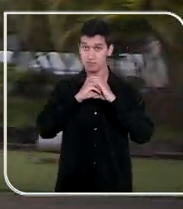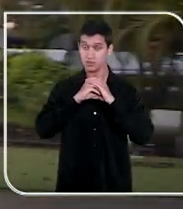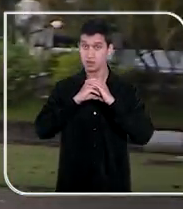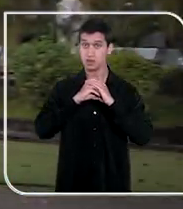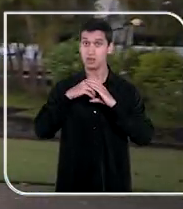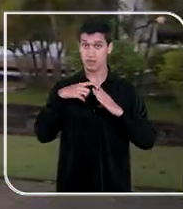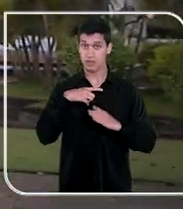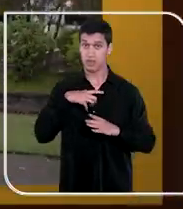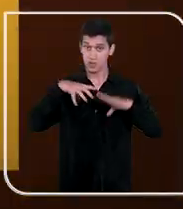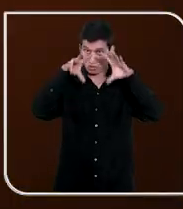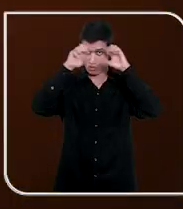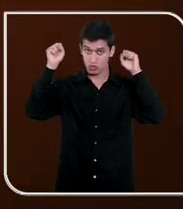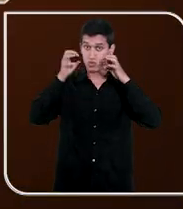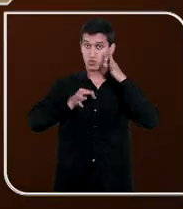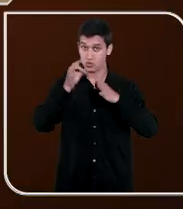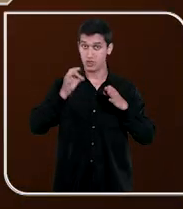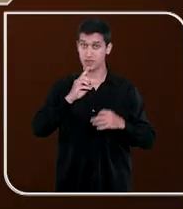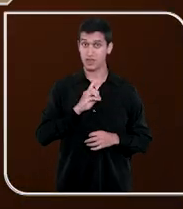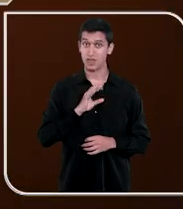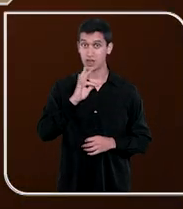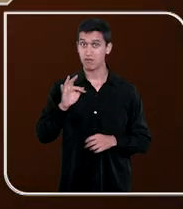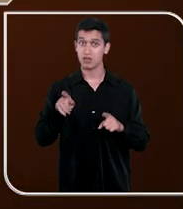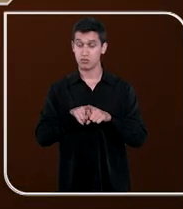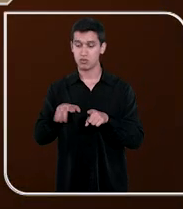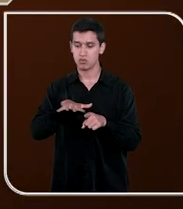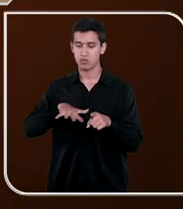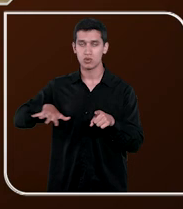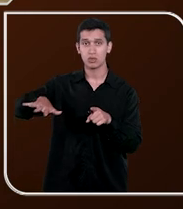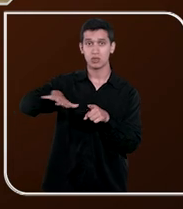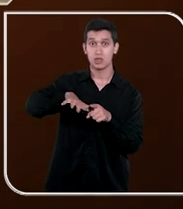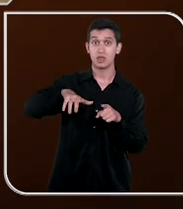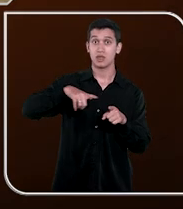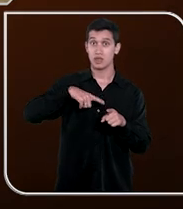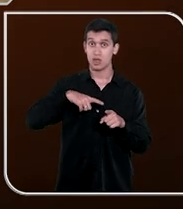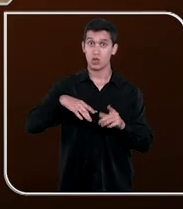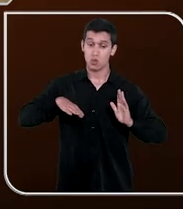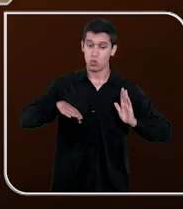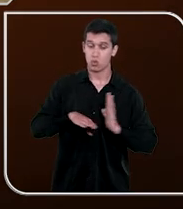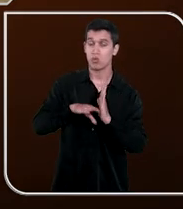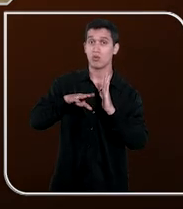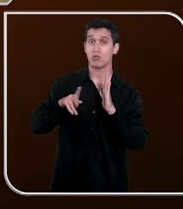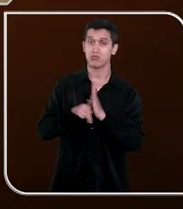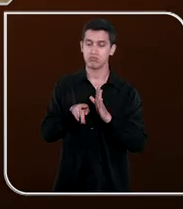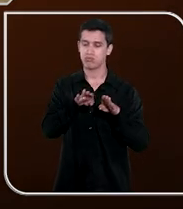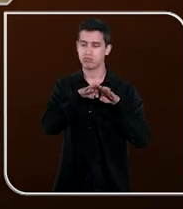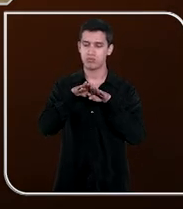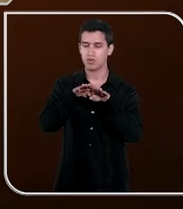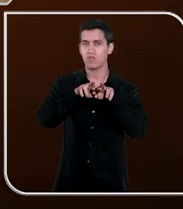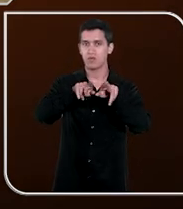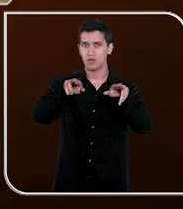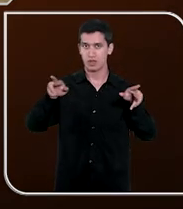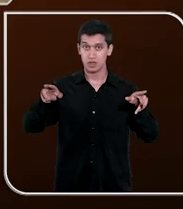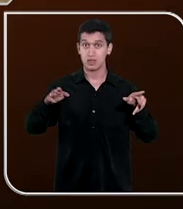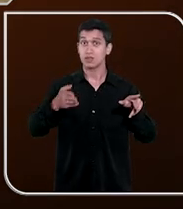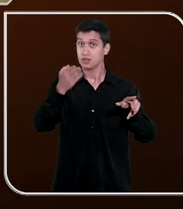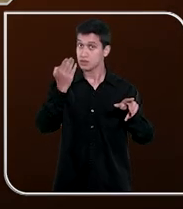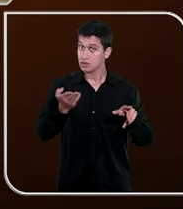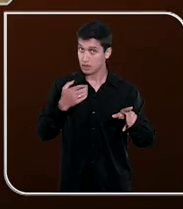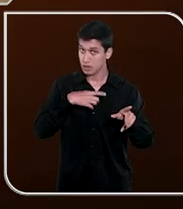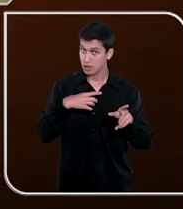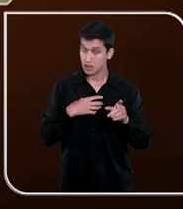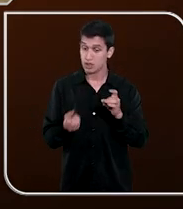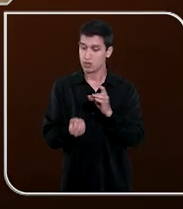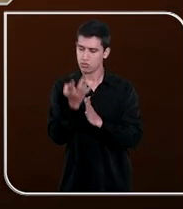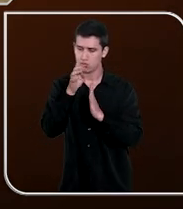fim, no Centro-Oeste, o Tribunal de Justiça do Distrito Federal e dos Territórios tem o pró-equidade e diversidade. O programa,